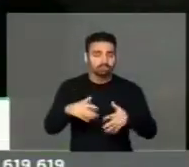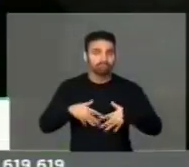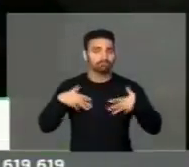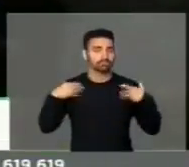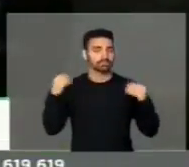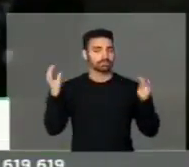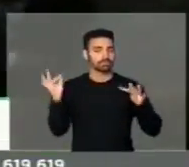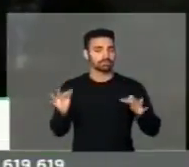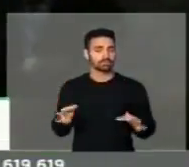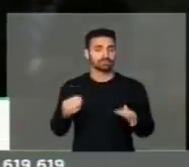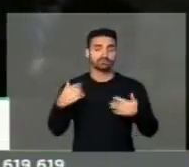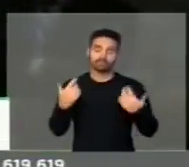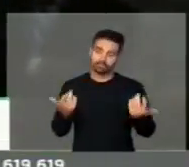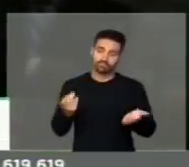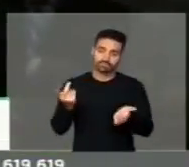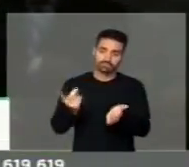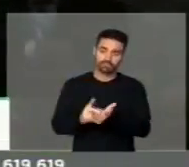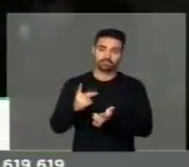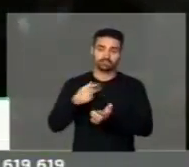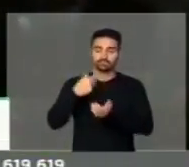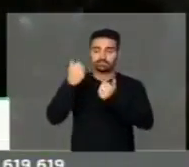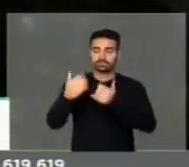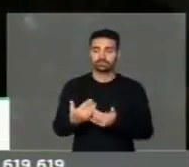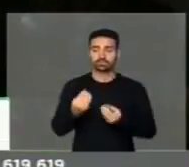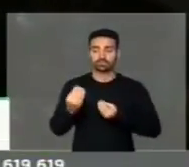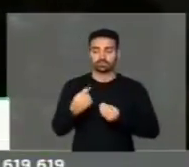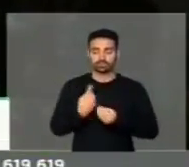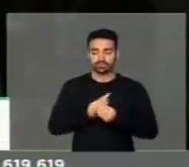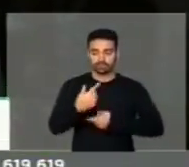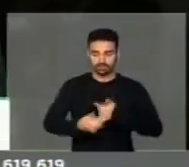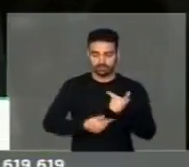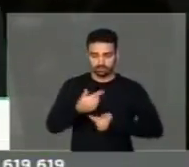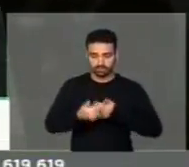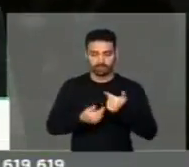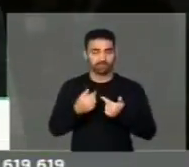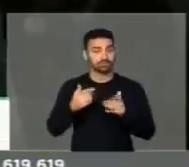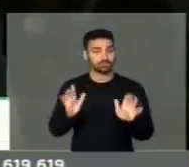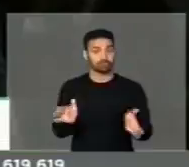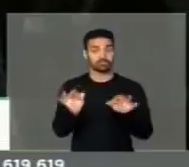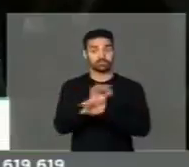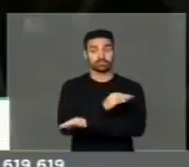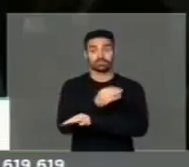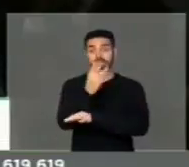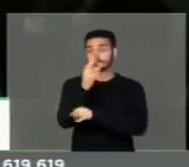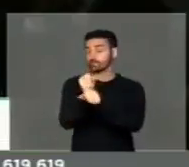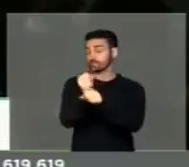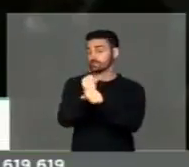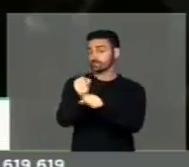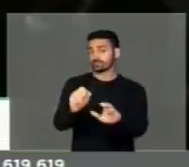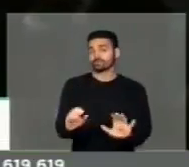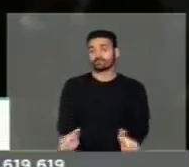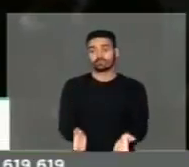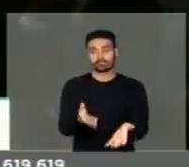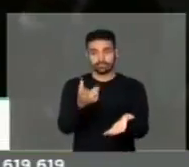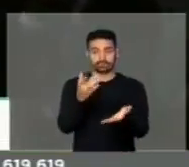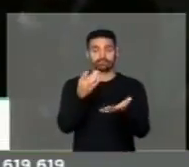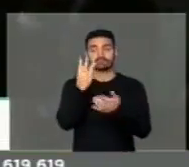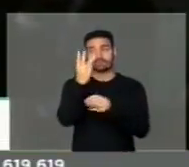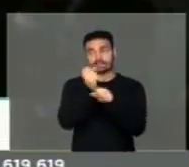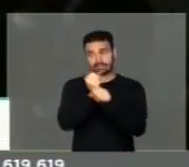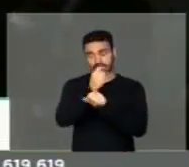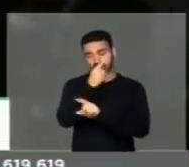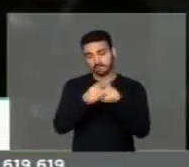realmente falar daquilo que é hoje o nosso trabalho. Nós já estamos completando mais de três anos, praticamente três anos e meio